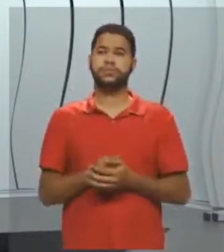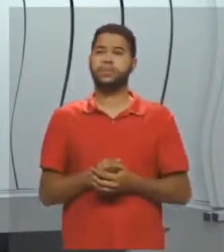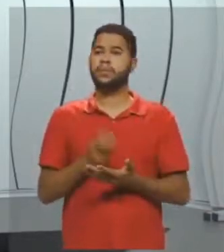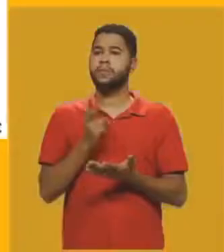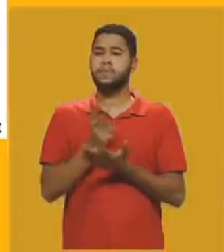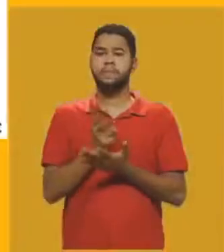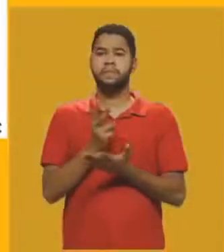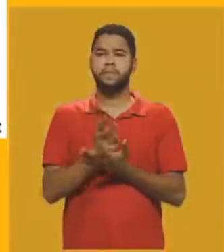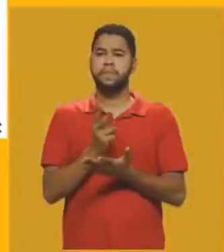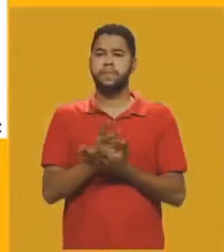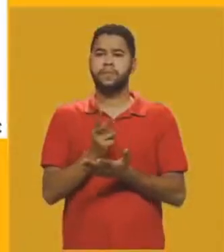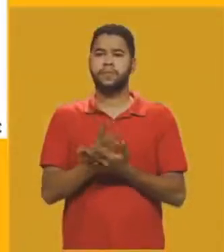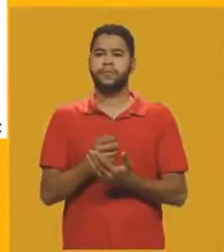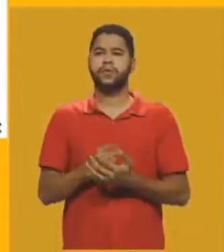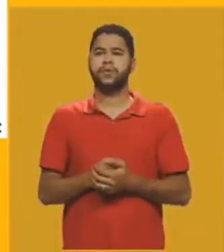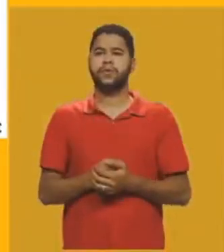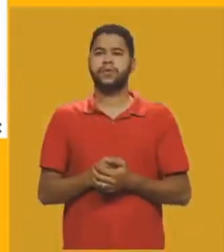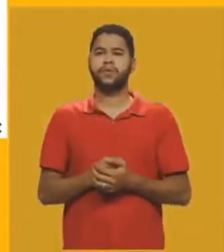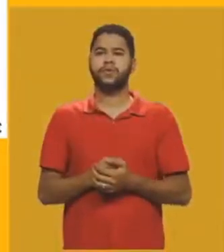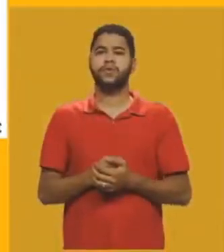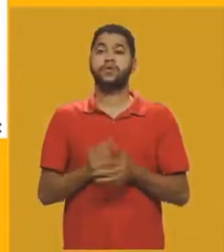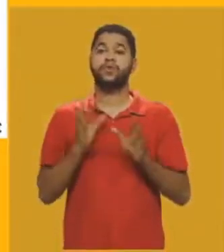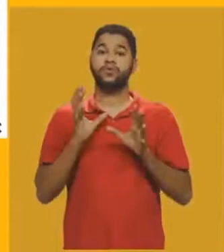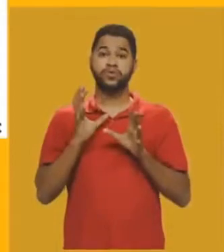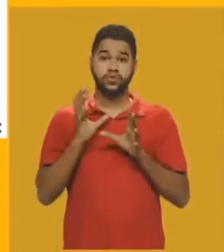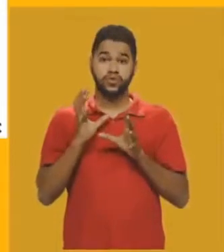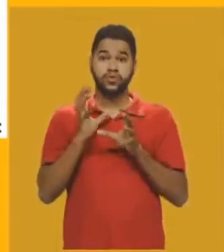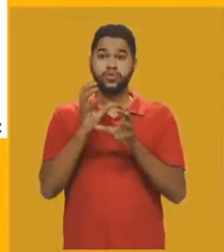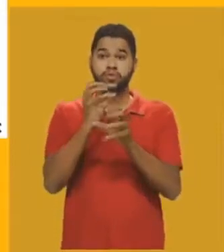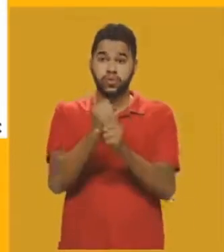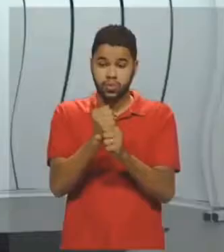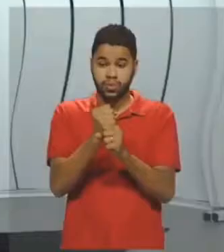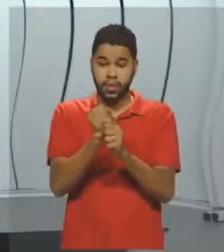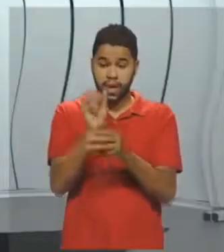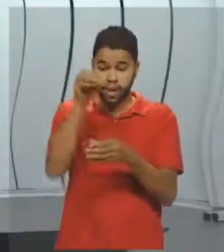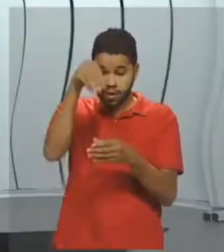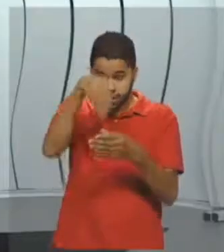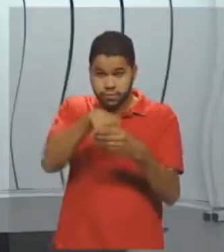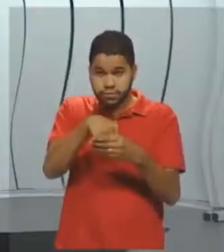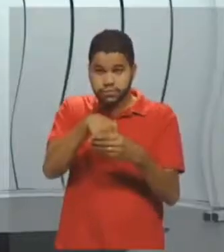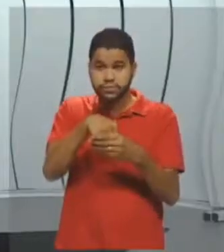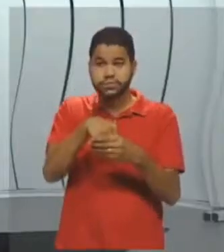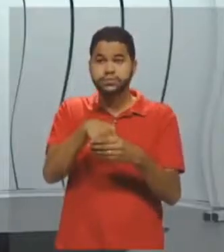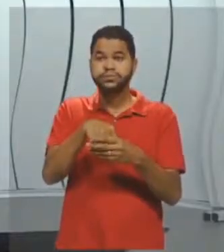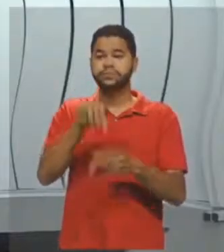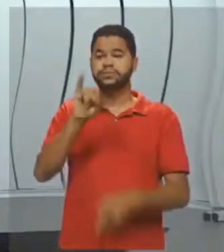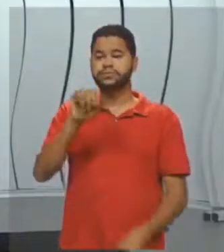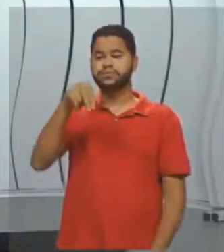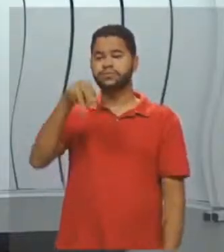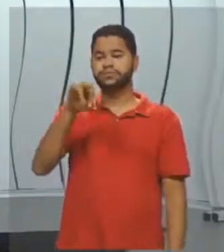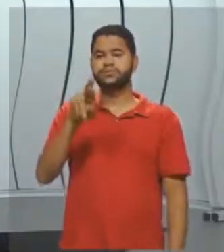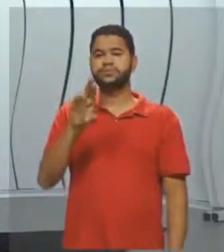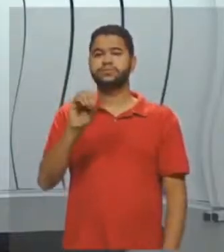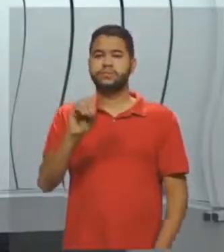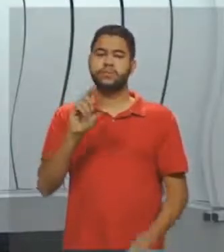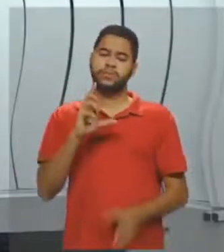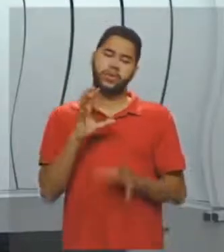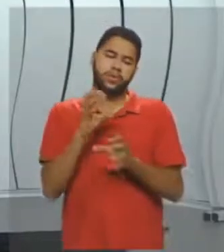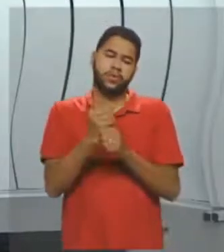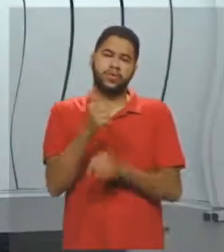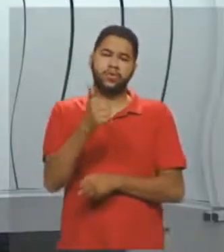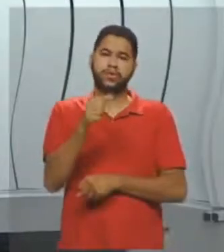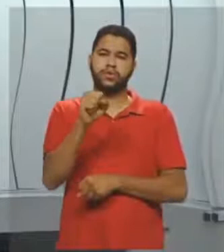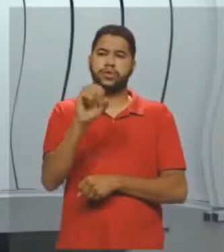mesma propriedade. Se eu somar todos os ângulos internos, eu tenho 180 graus.